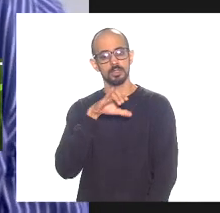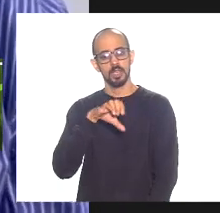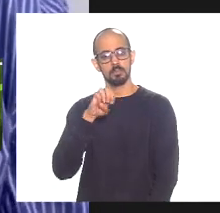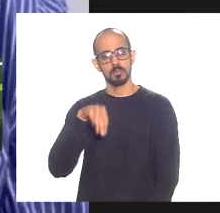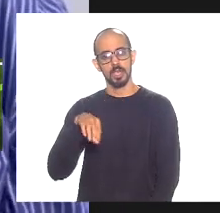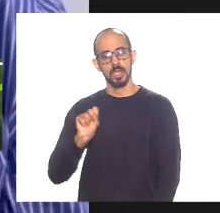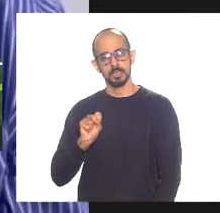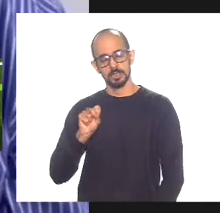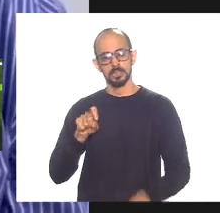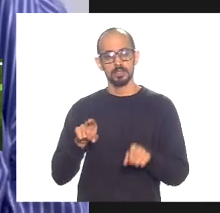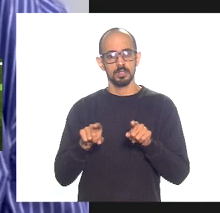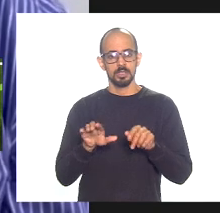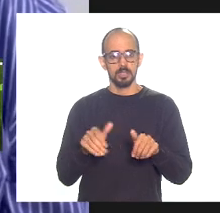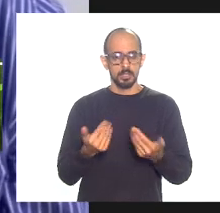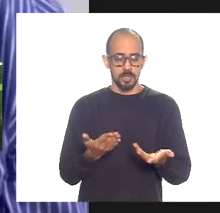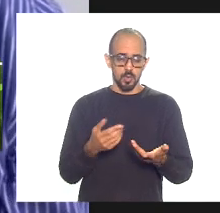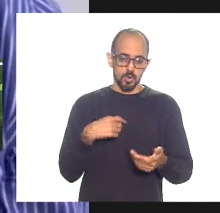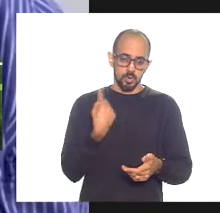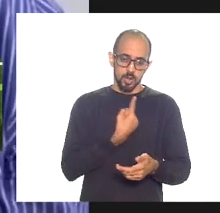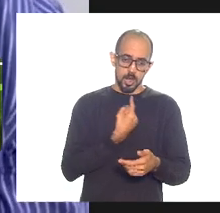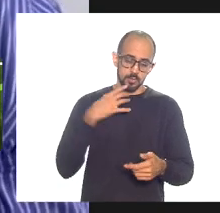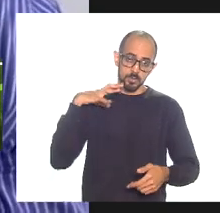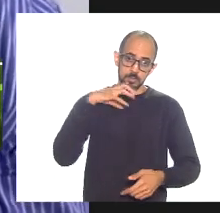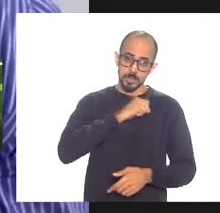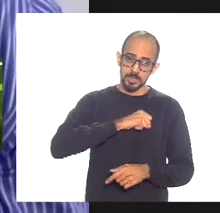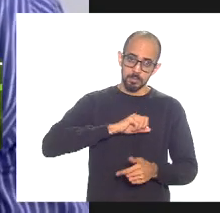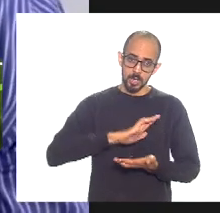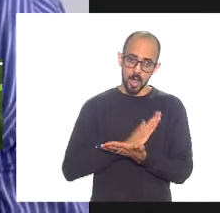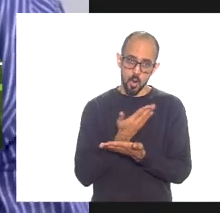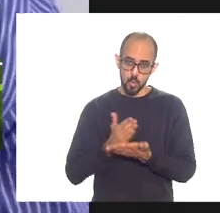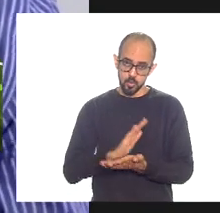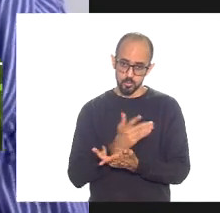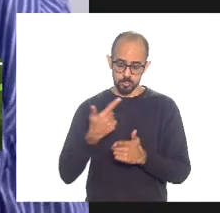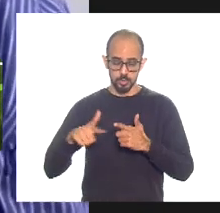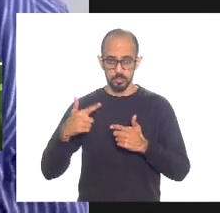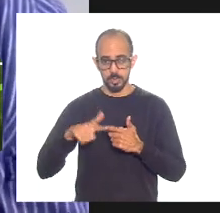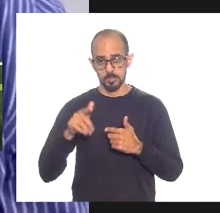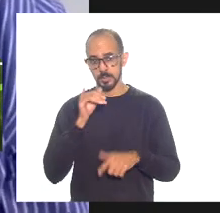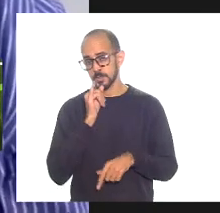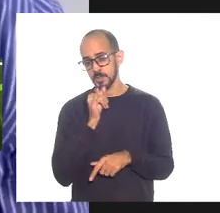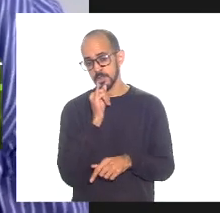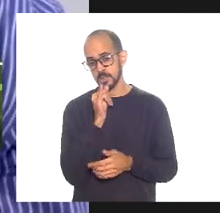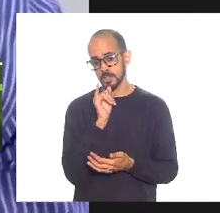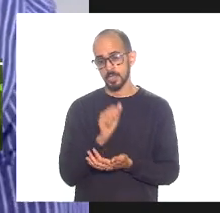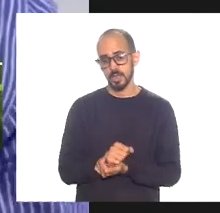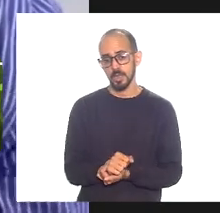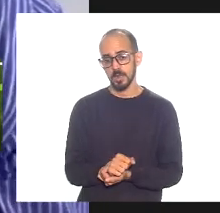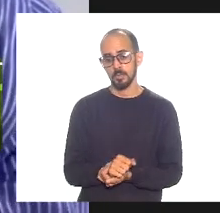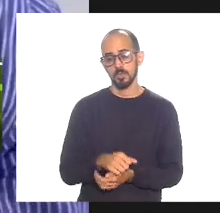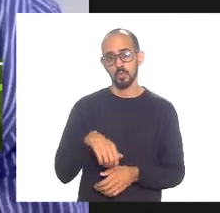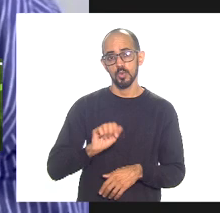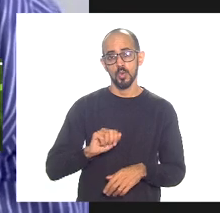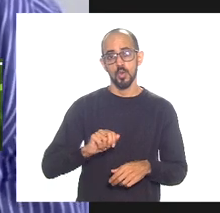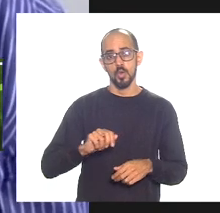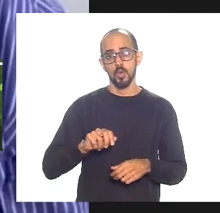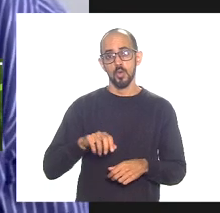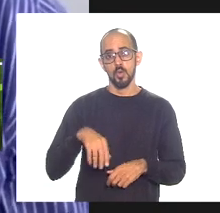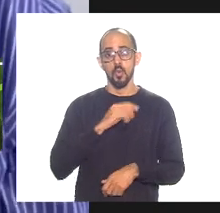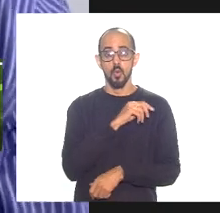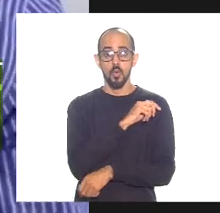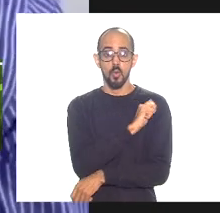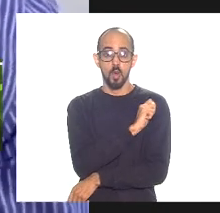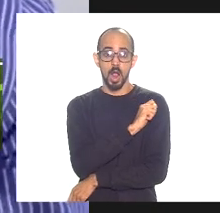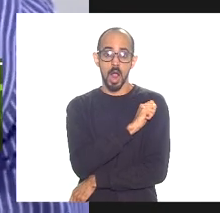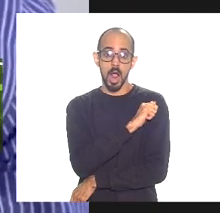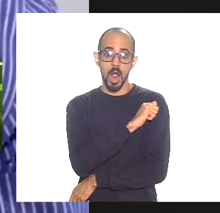Janeiro então a gente vem identificando alguns problemas eu quero citar aqui por exemplo o problema que nós temos no etanol hoje do estado do Rio de Janeiro